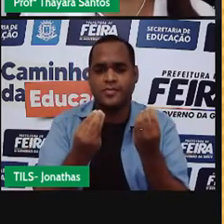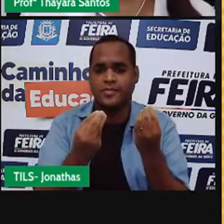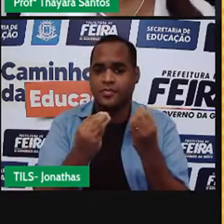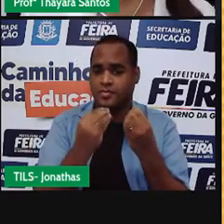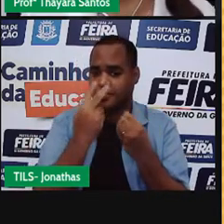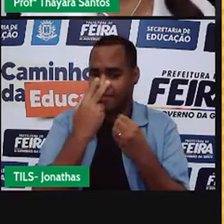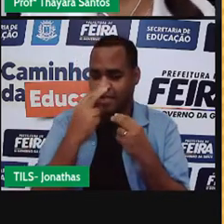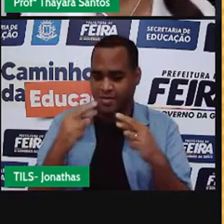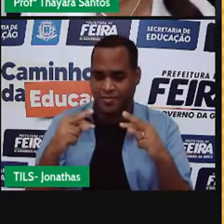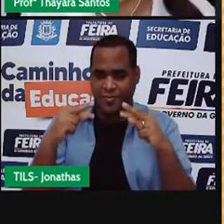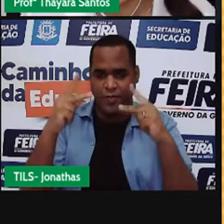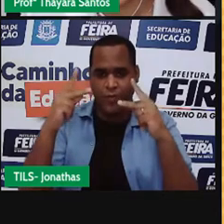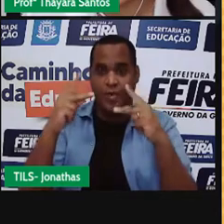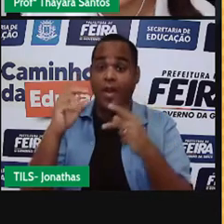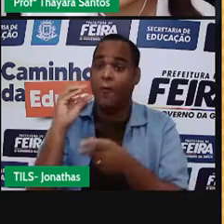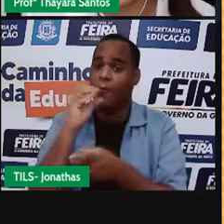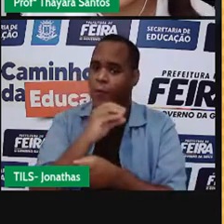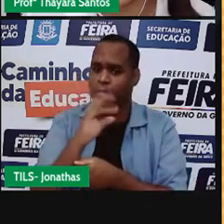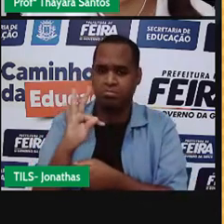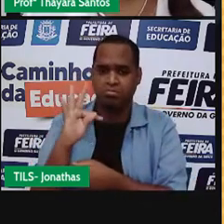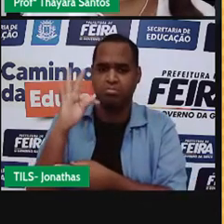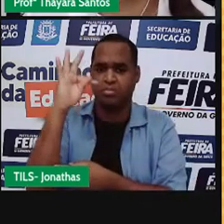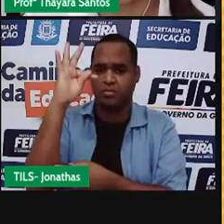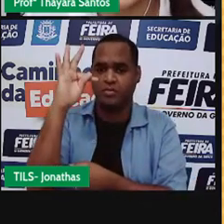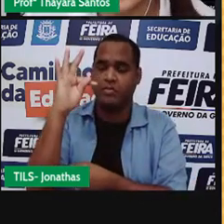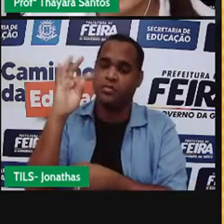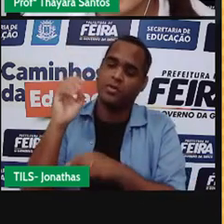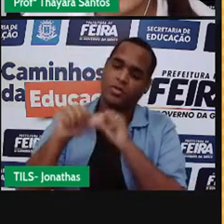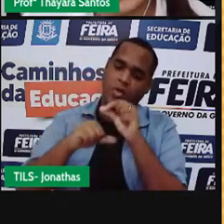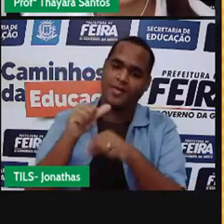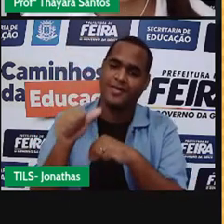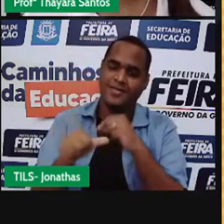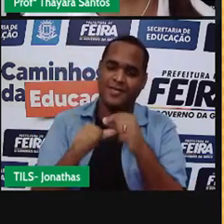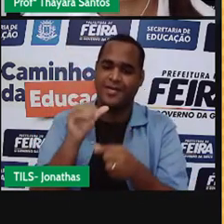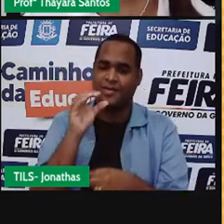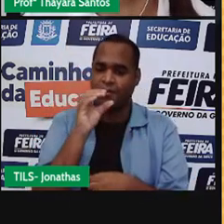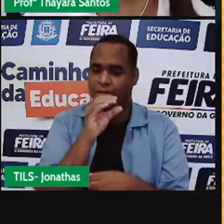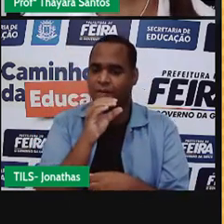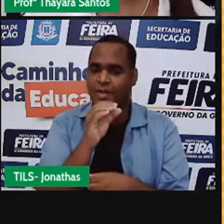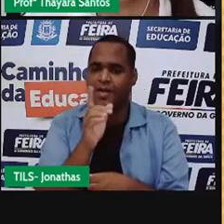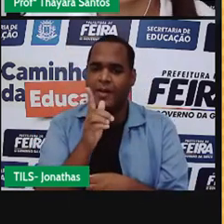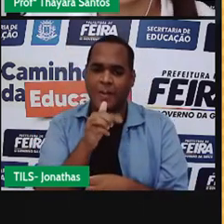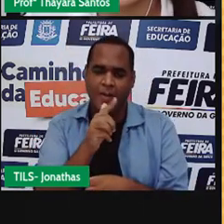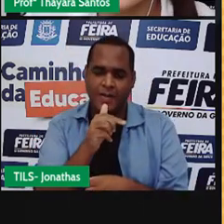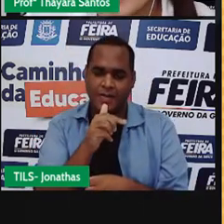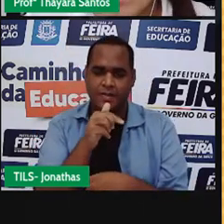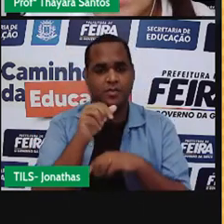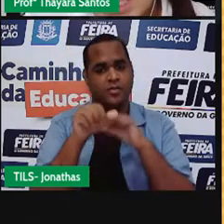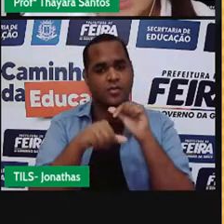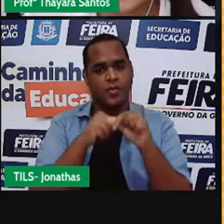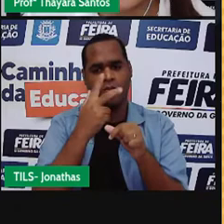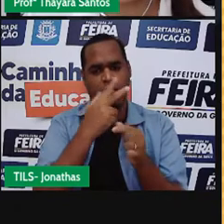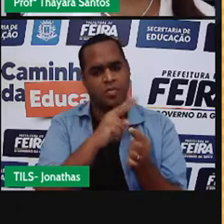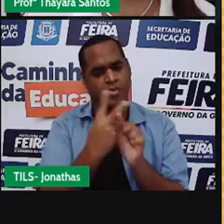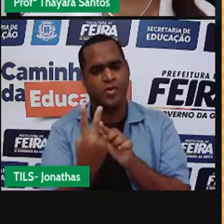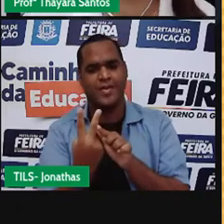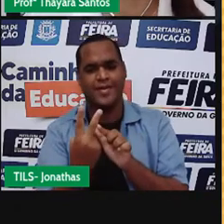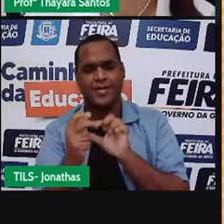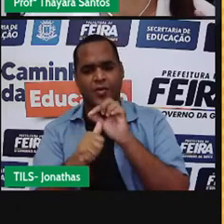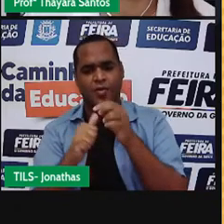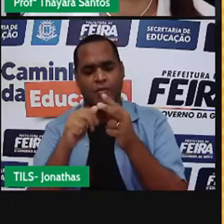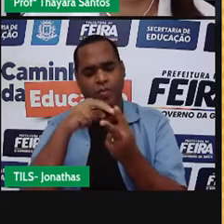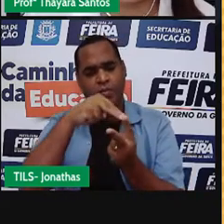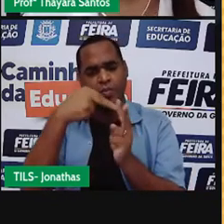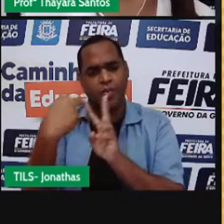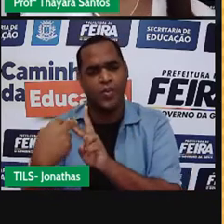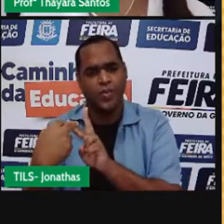aumento de temperatura e passa para o estado líquido, a gente fala que aconteceu uma fusão. Então, a mudança